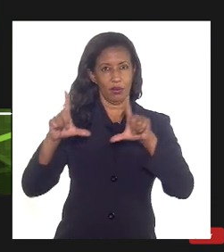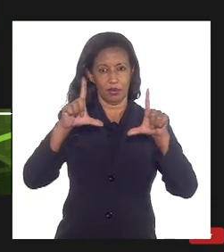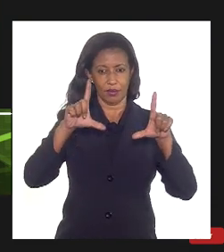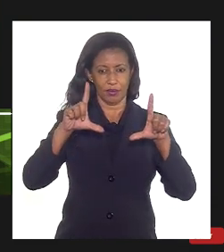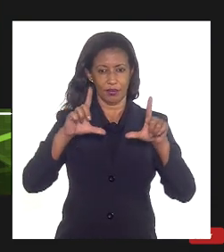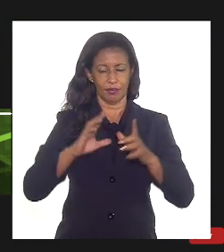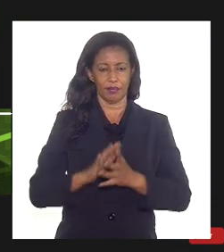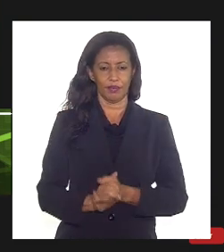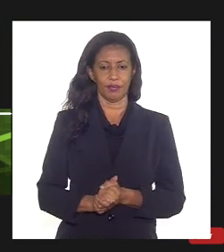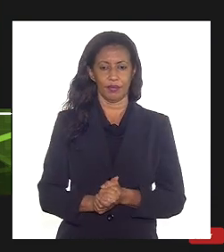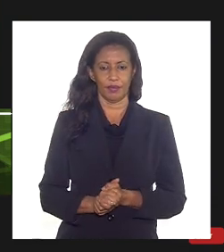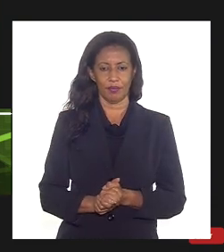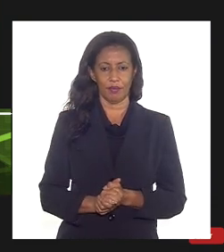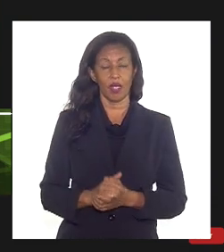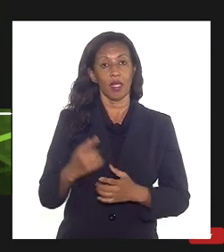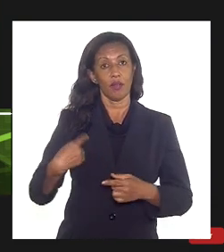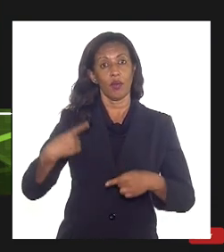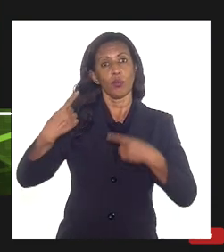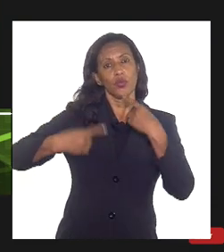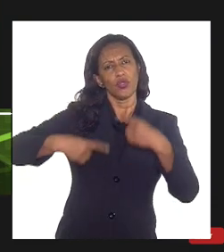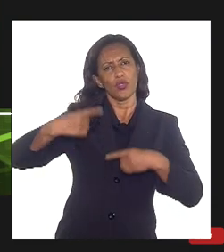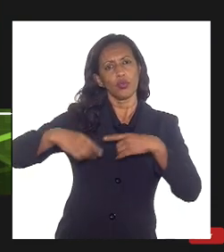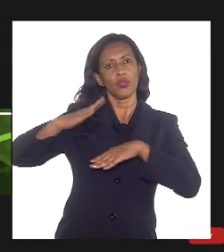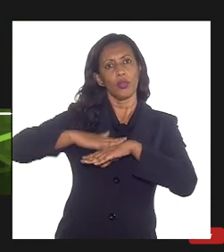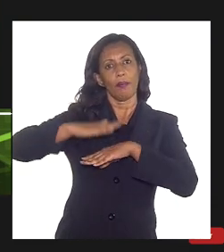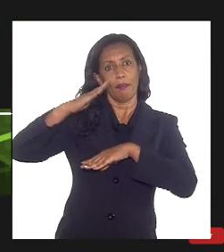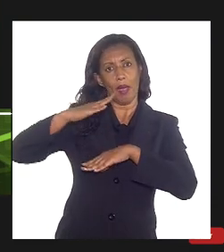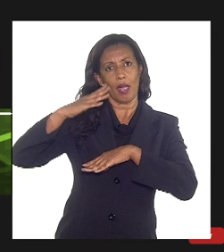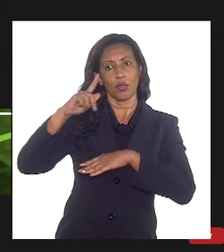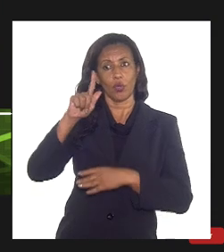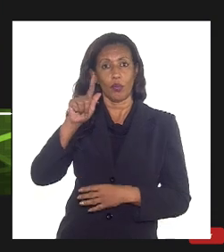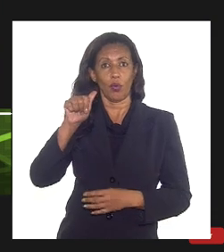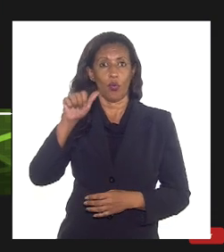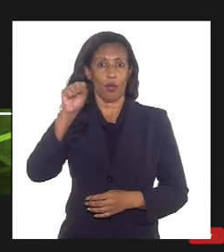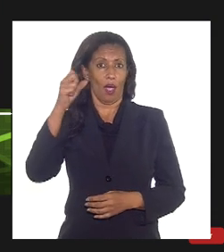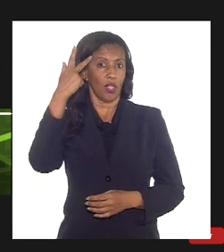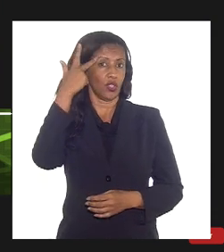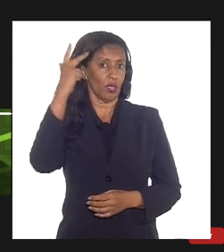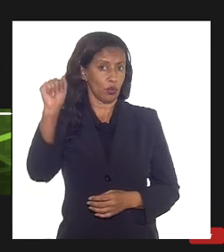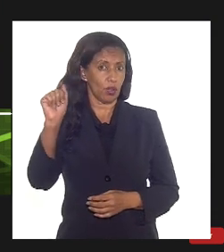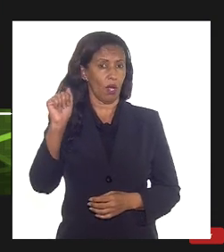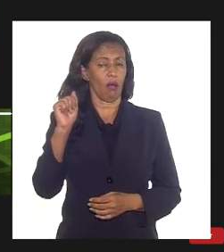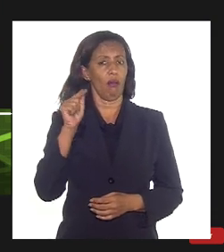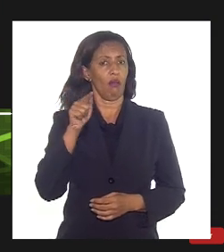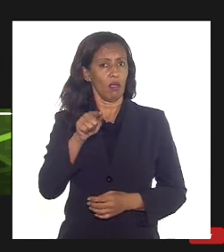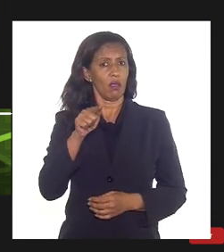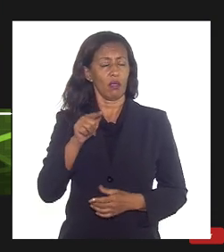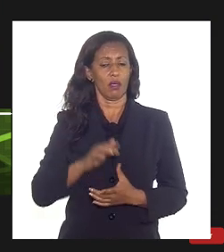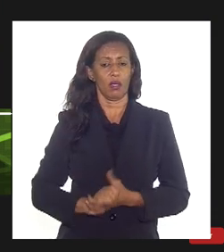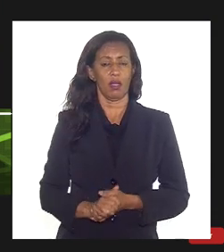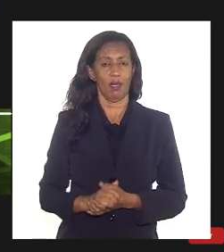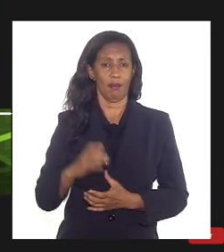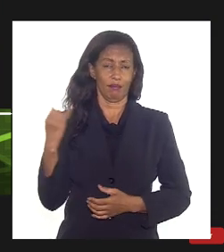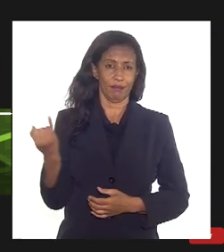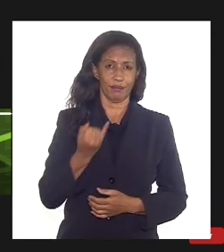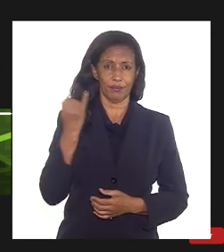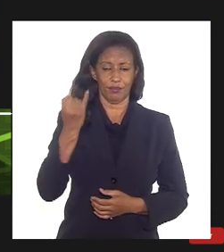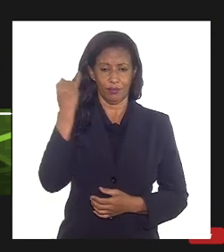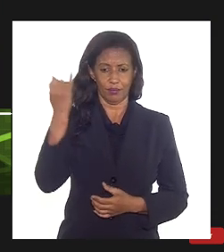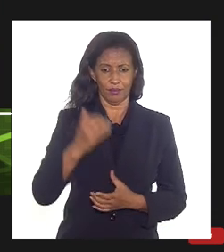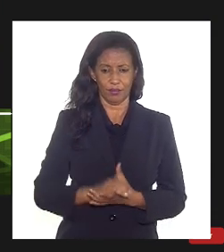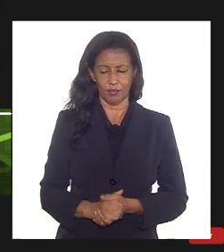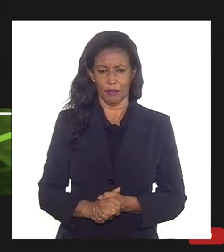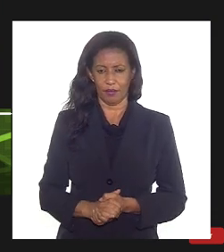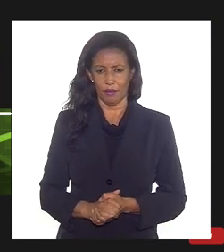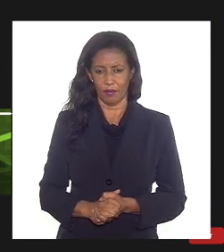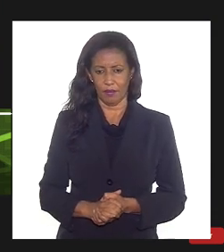discutir um pouco mais a questão da reinjeção de gás natural porque esse é um ponto realmente importante né nos projetos